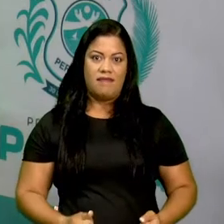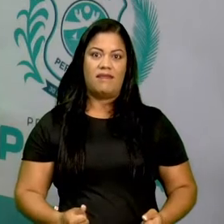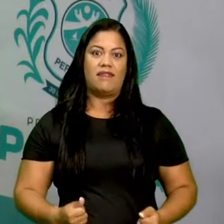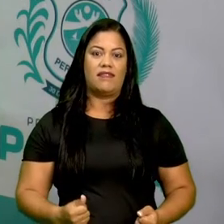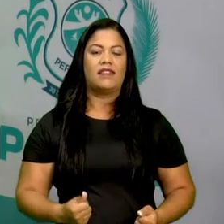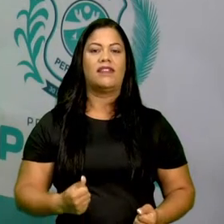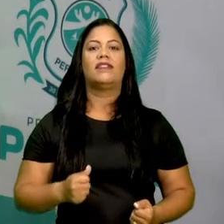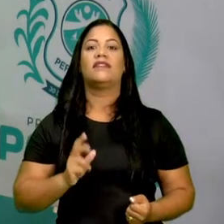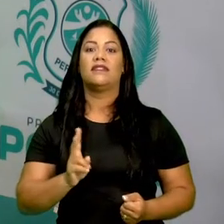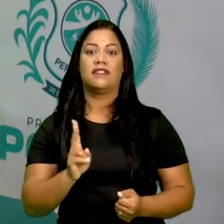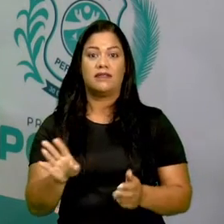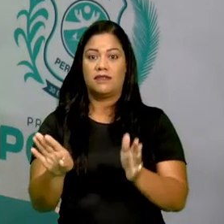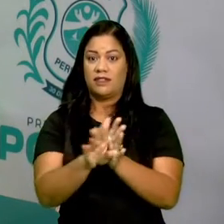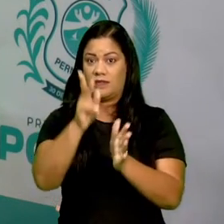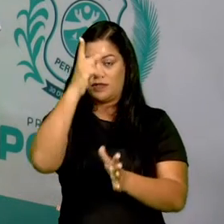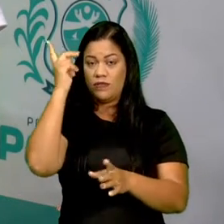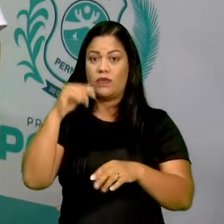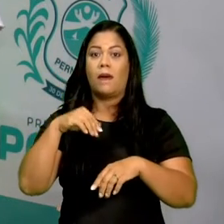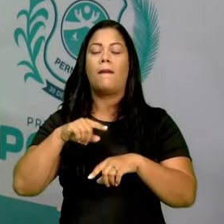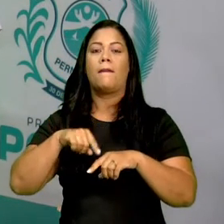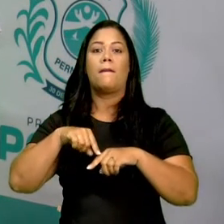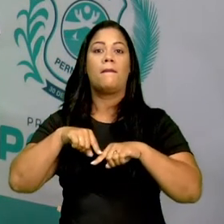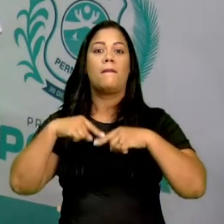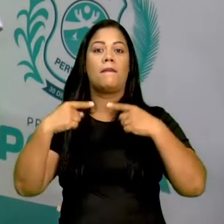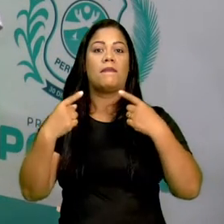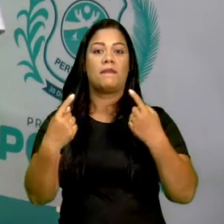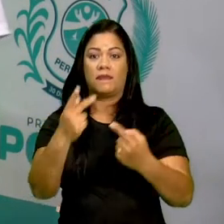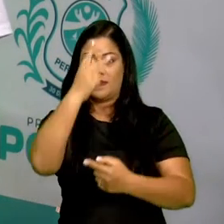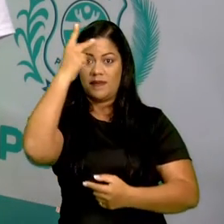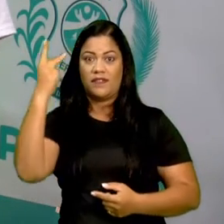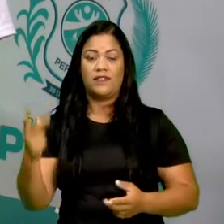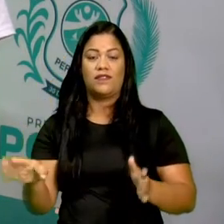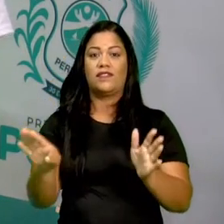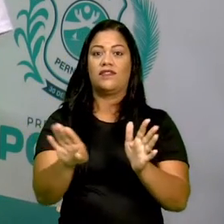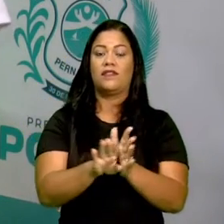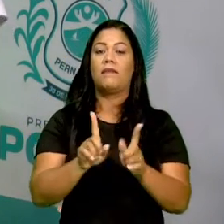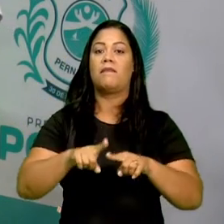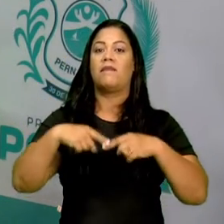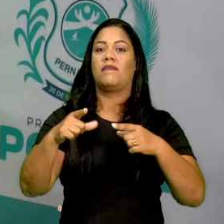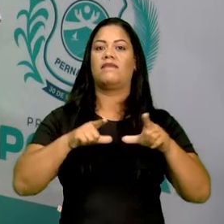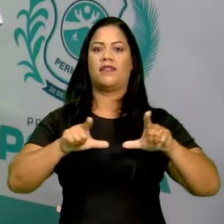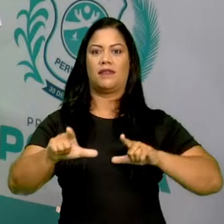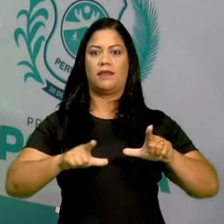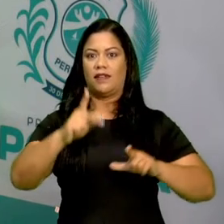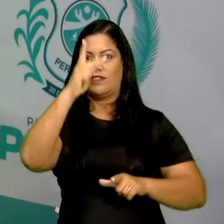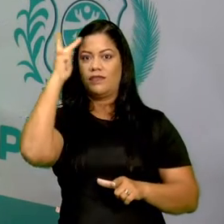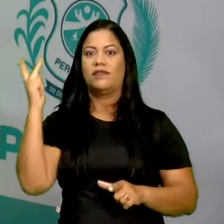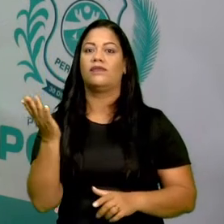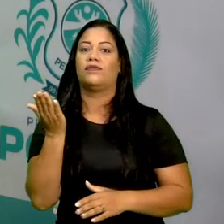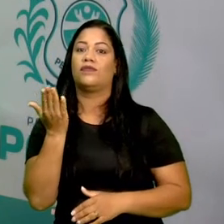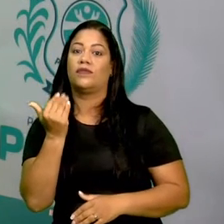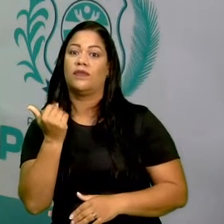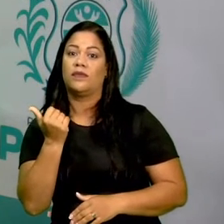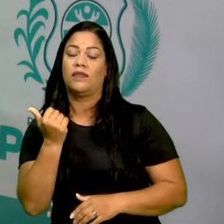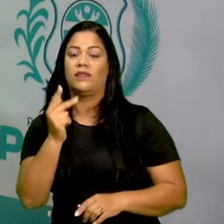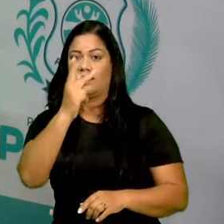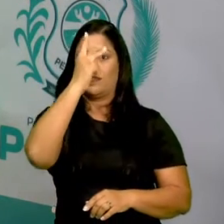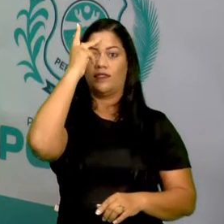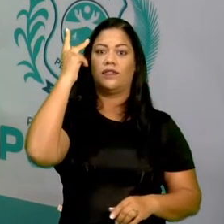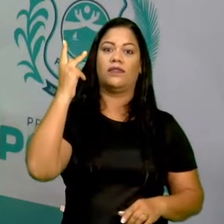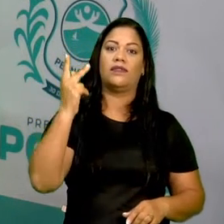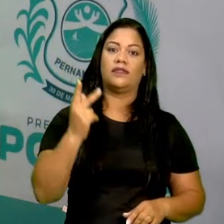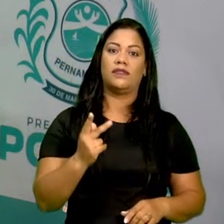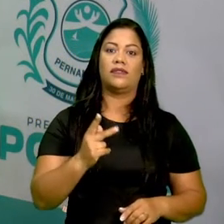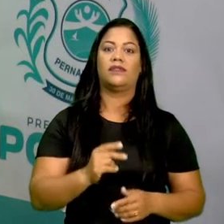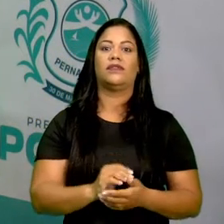cada vez que chegam mais pessoas aqui, gera mais emprego, porque as pessoas se alimentam, as pessoas